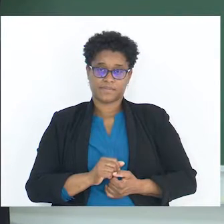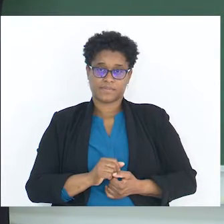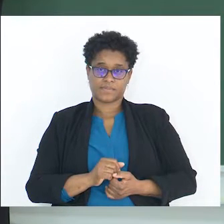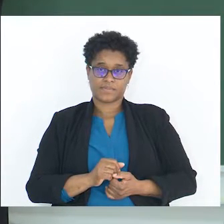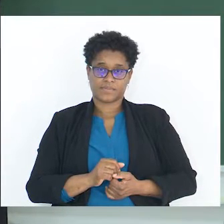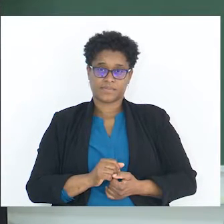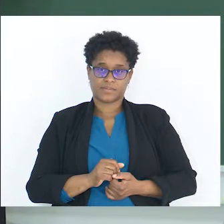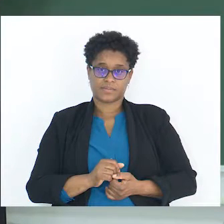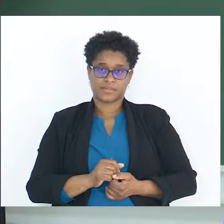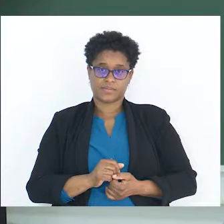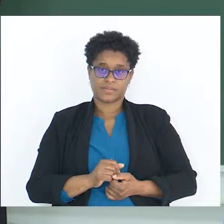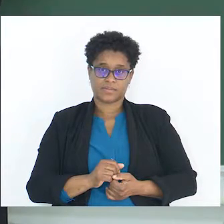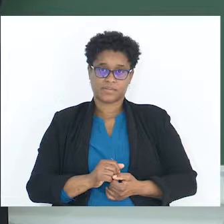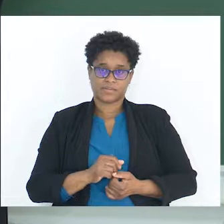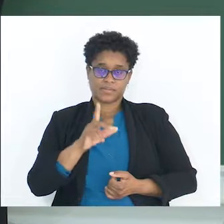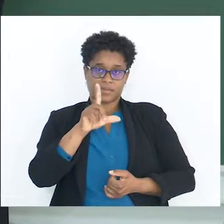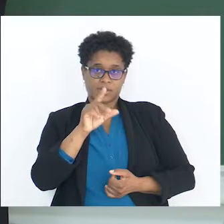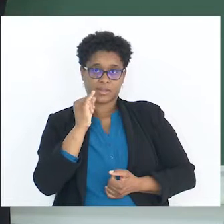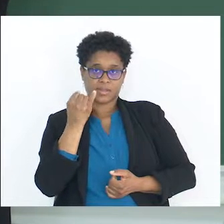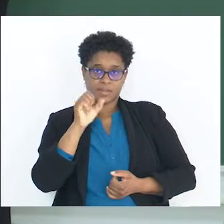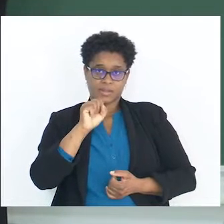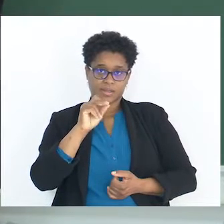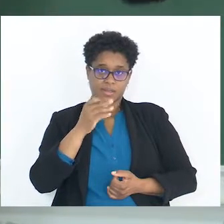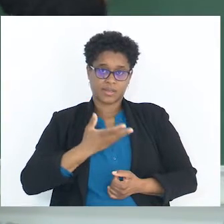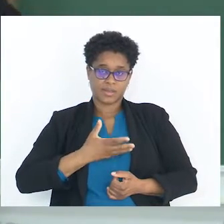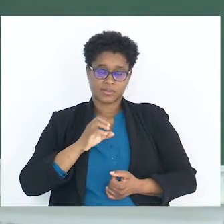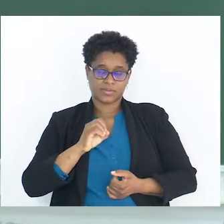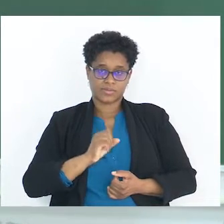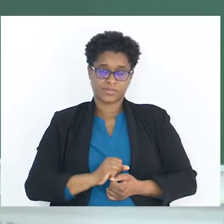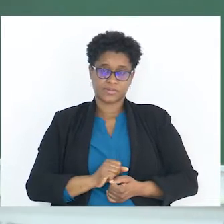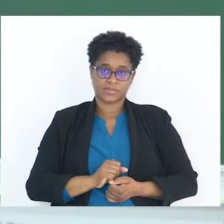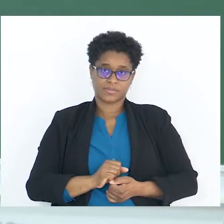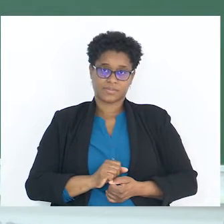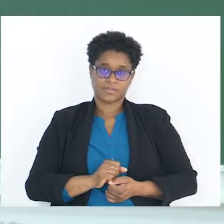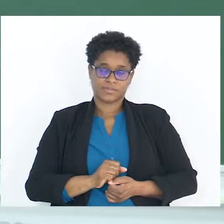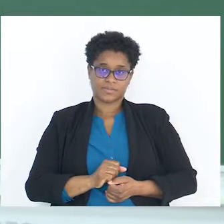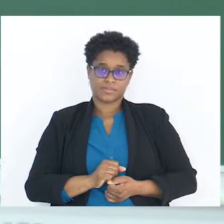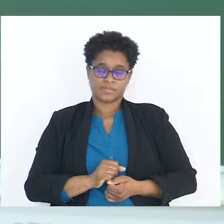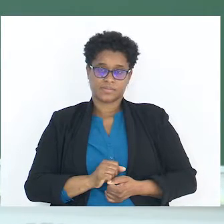ligado...